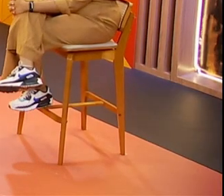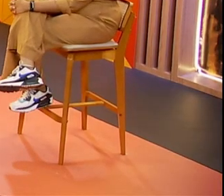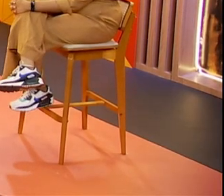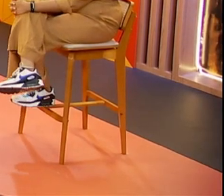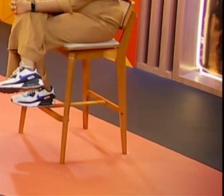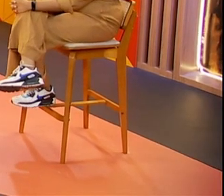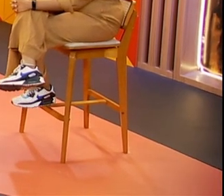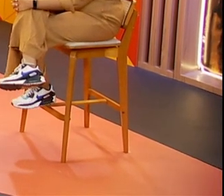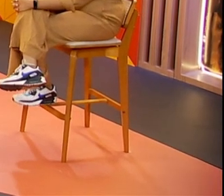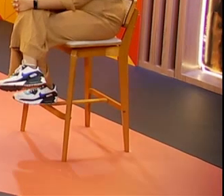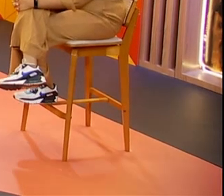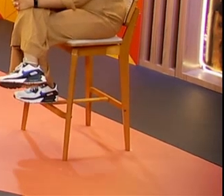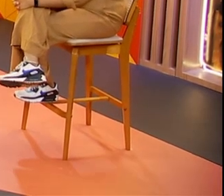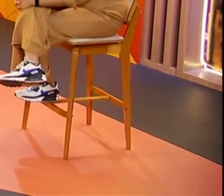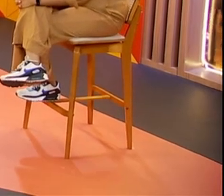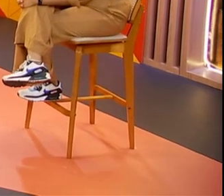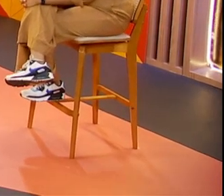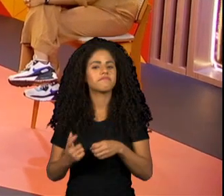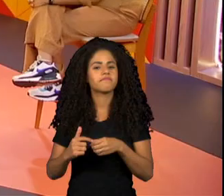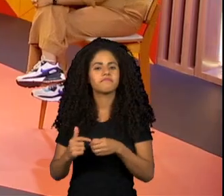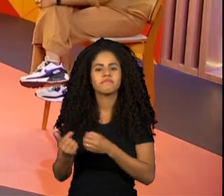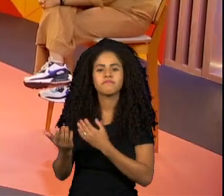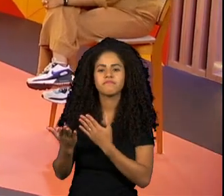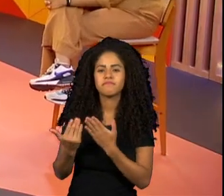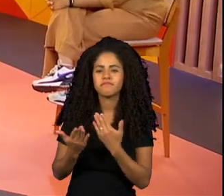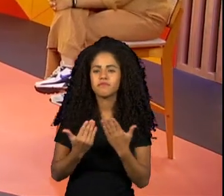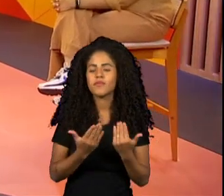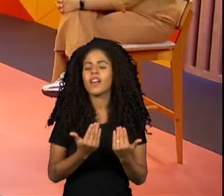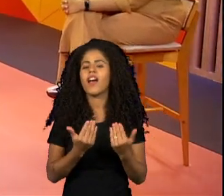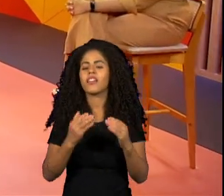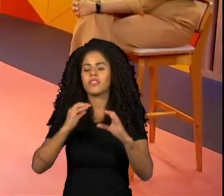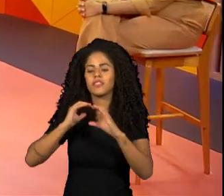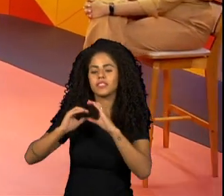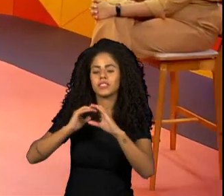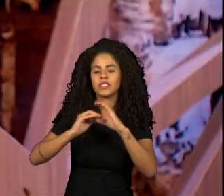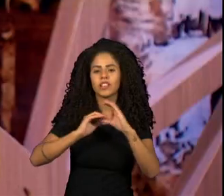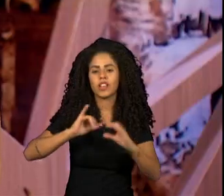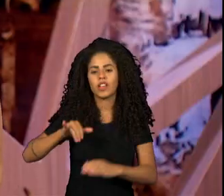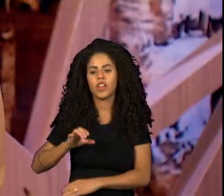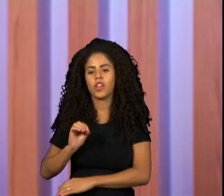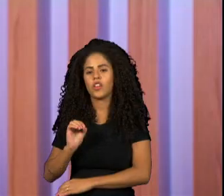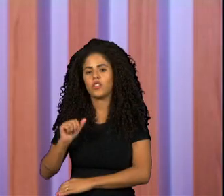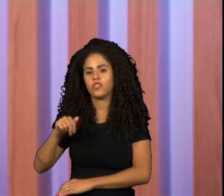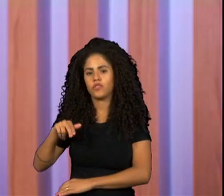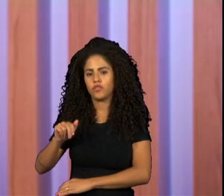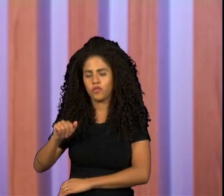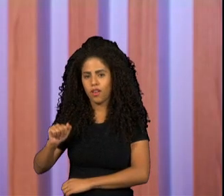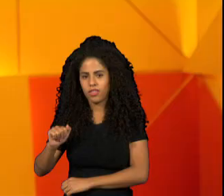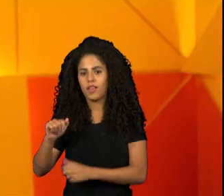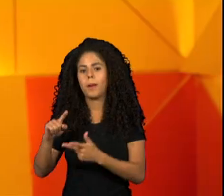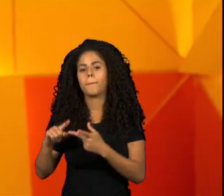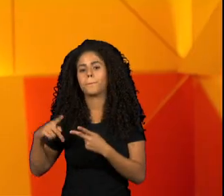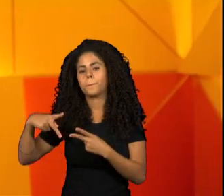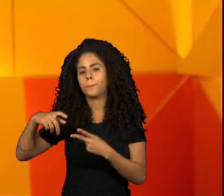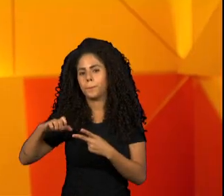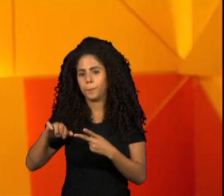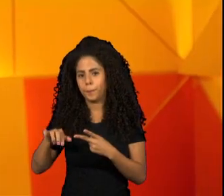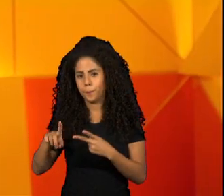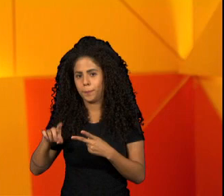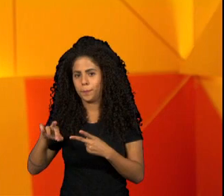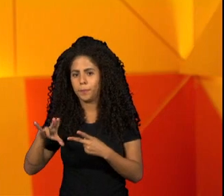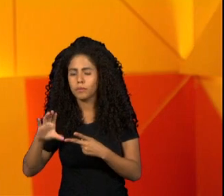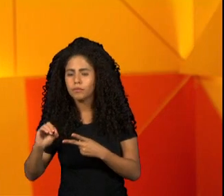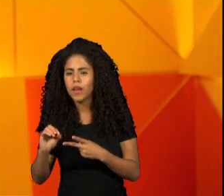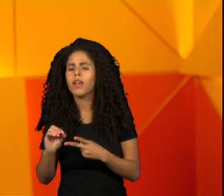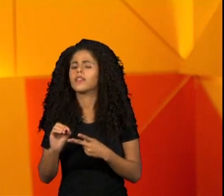Estação Livre de Volta, conversando sobre mercado da comunicação com Joana Mendes e Pedro Borges. É uma